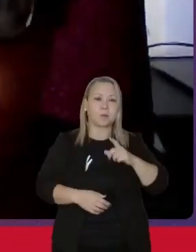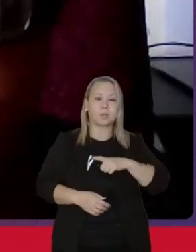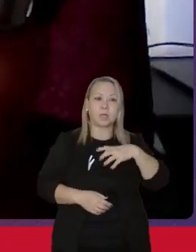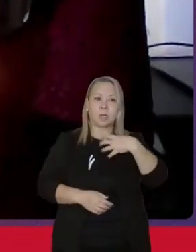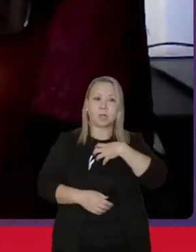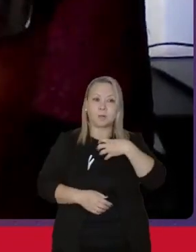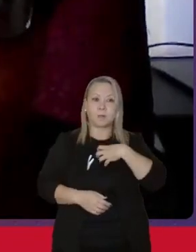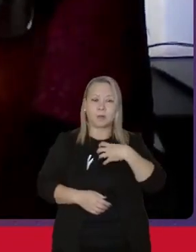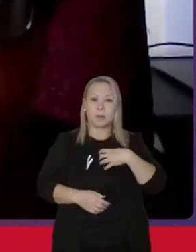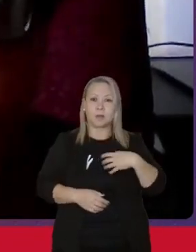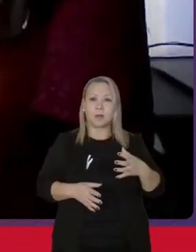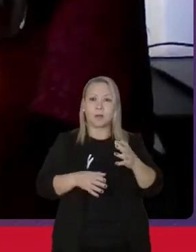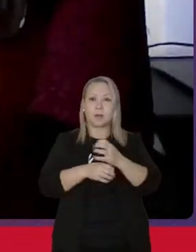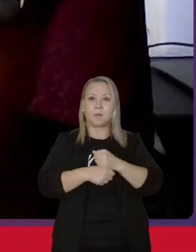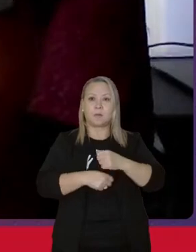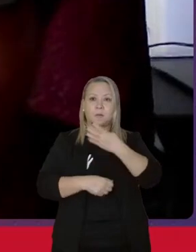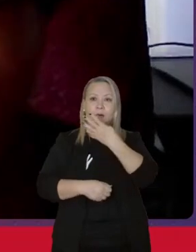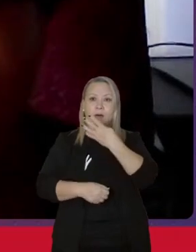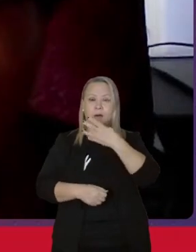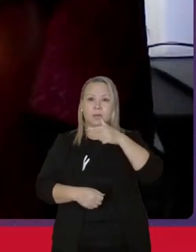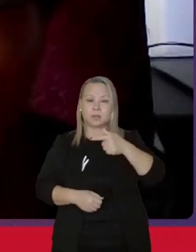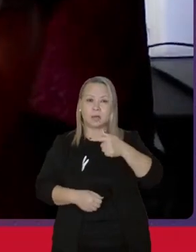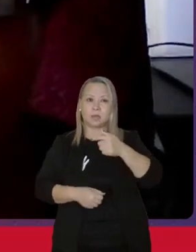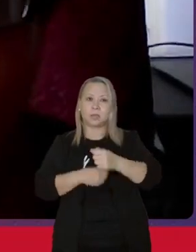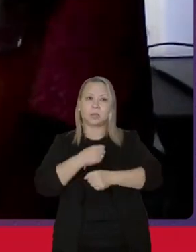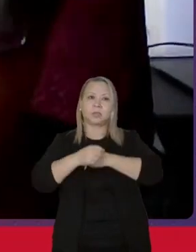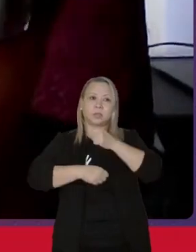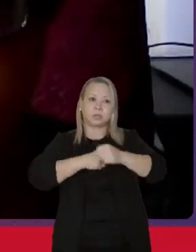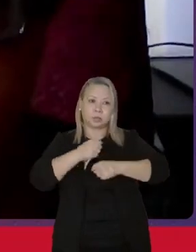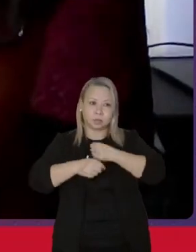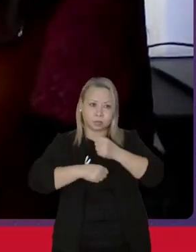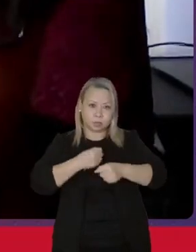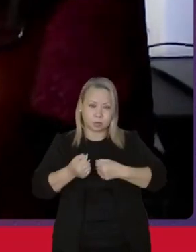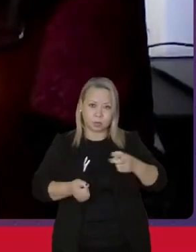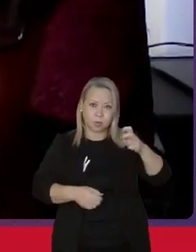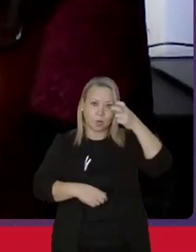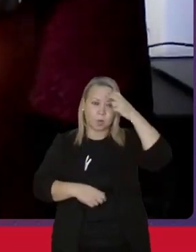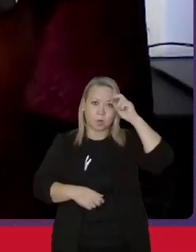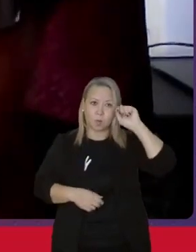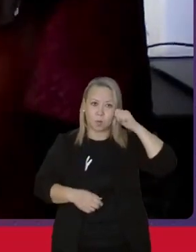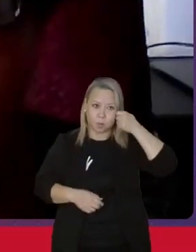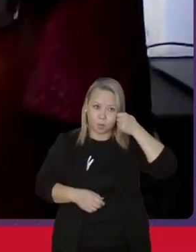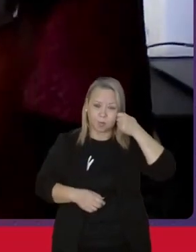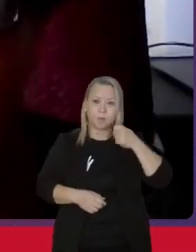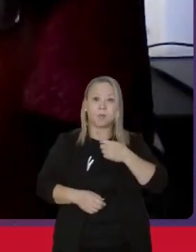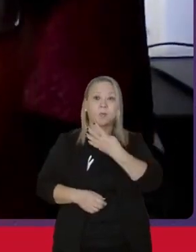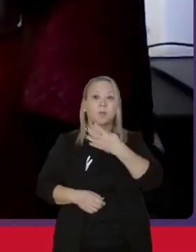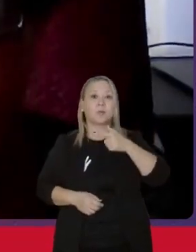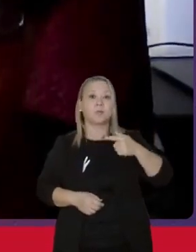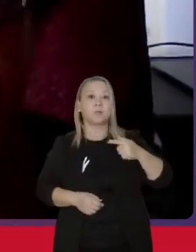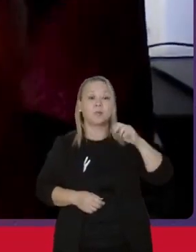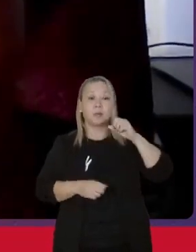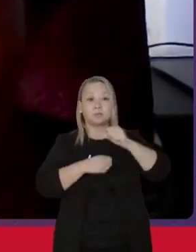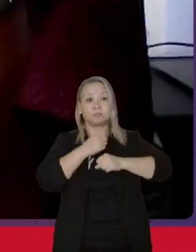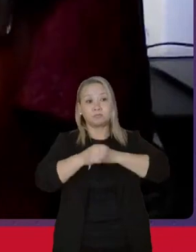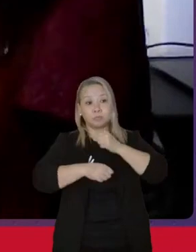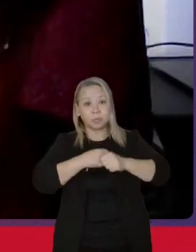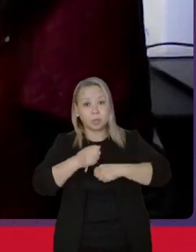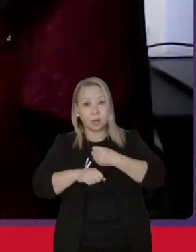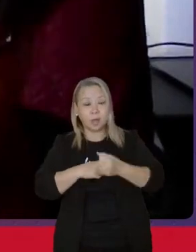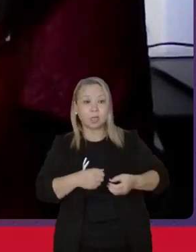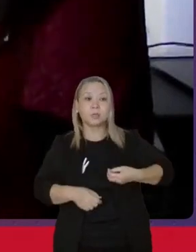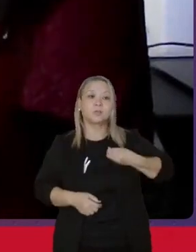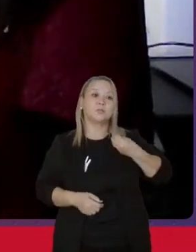completa 47 anos, 47 anos de cultura negra, 47 anos de